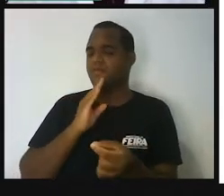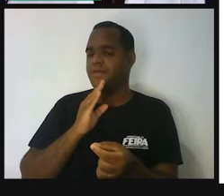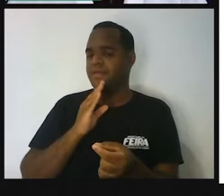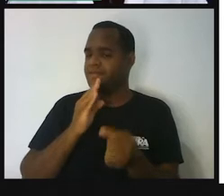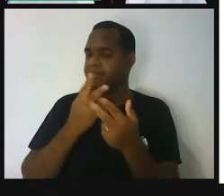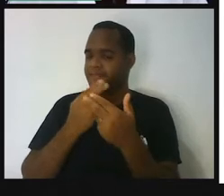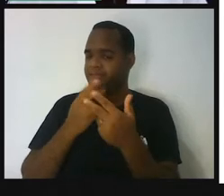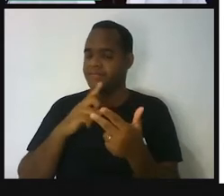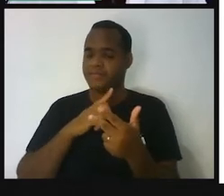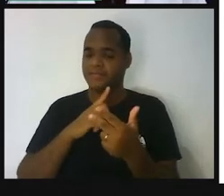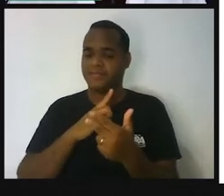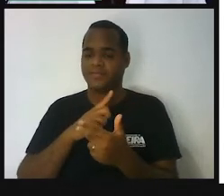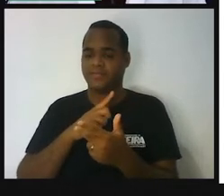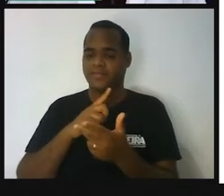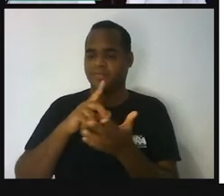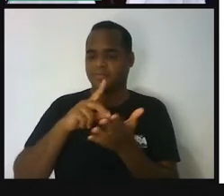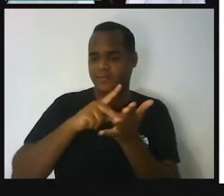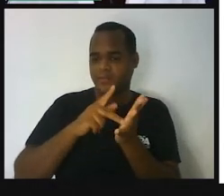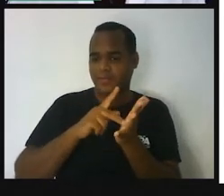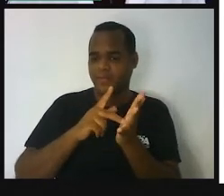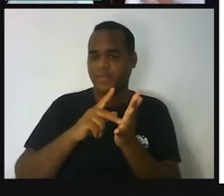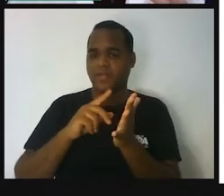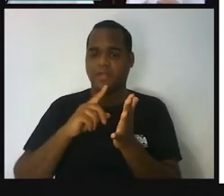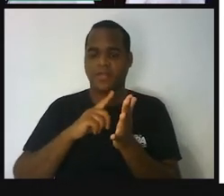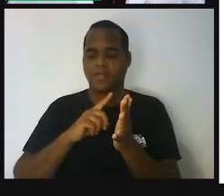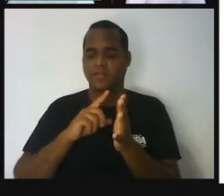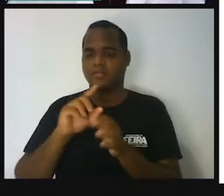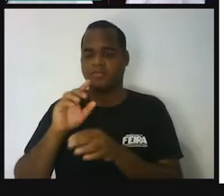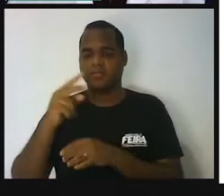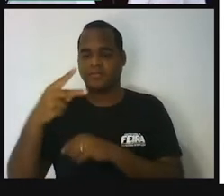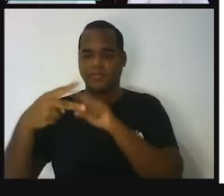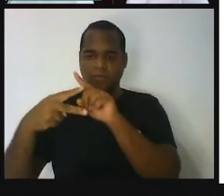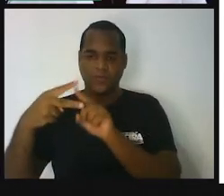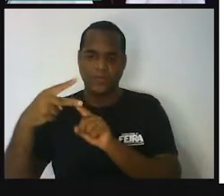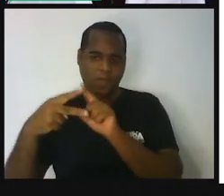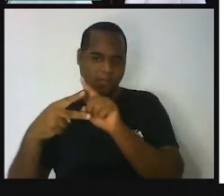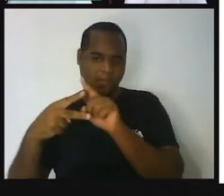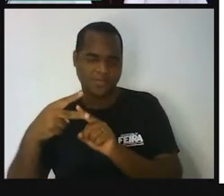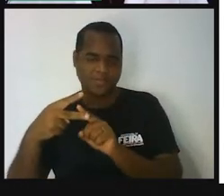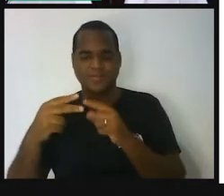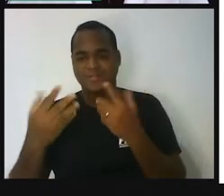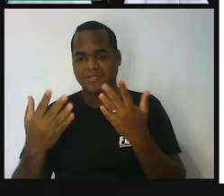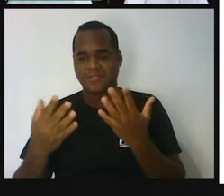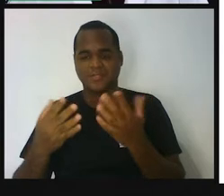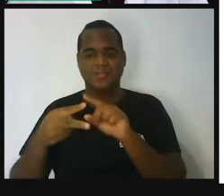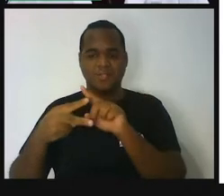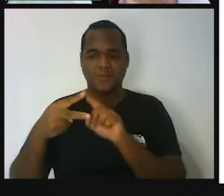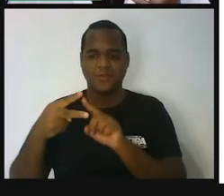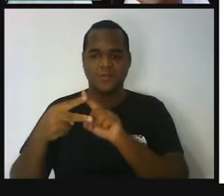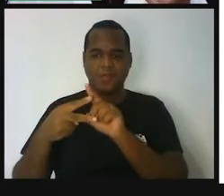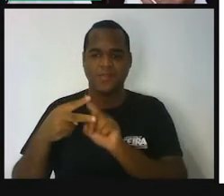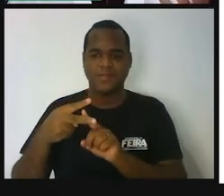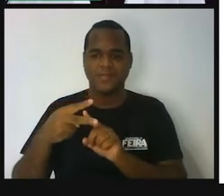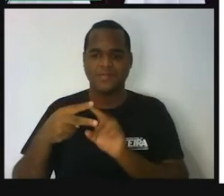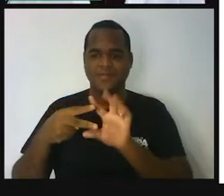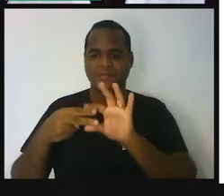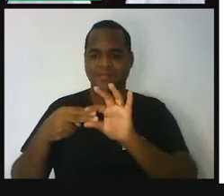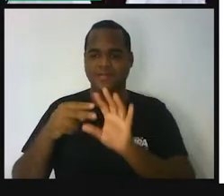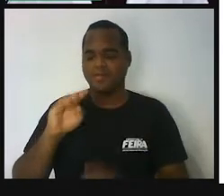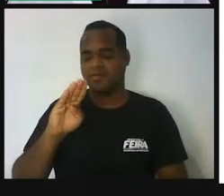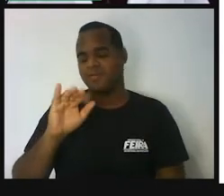figuras geométricas bidimensionais, já já vou estar explicando para você o que é esse negócio de